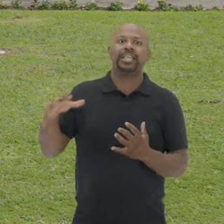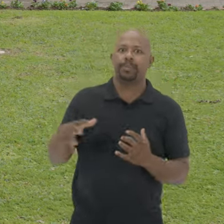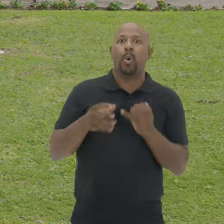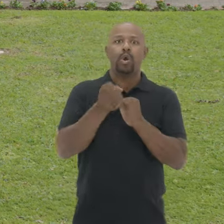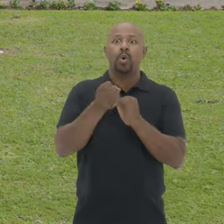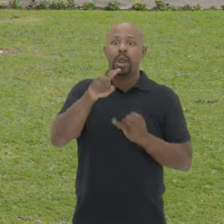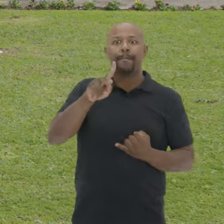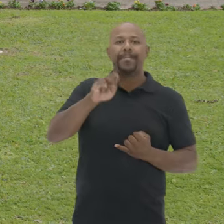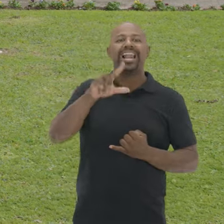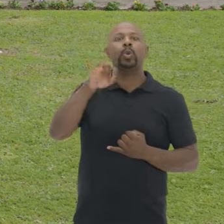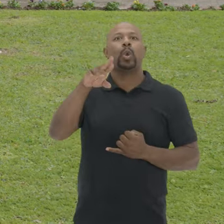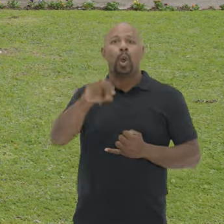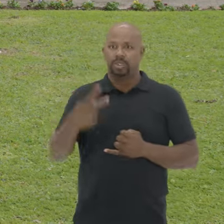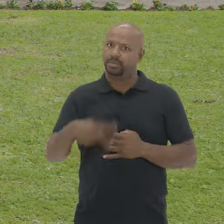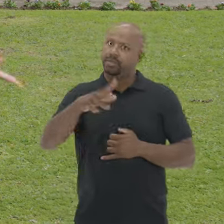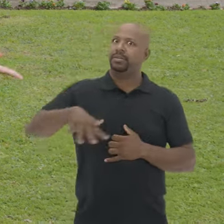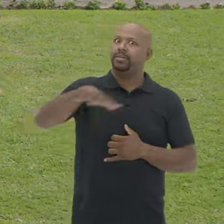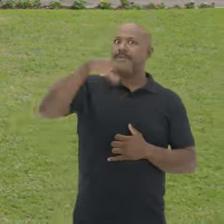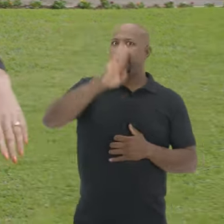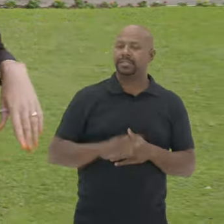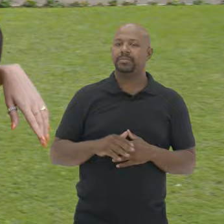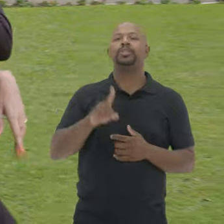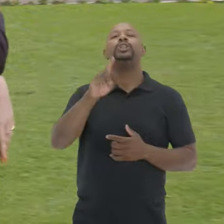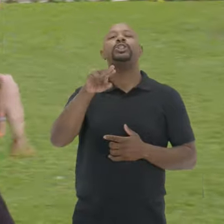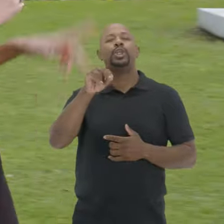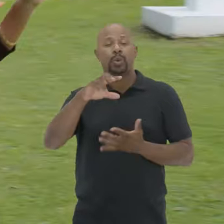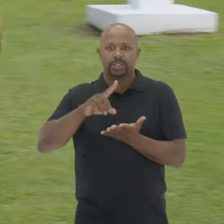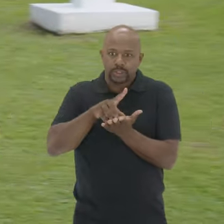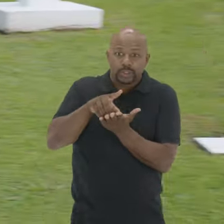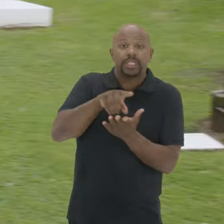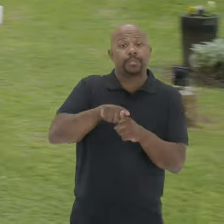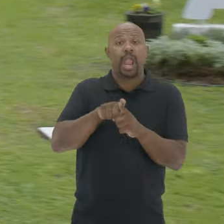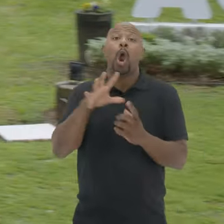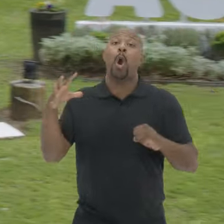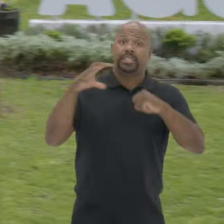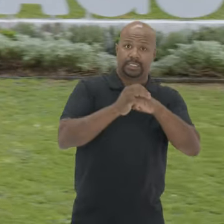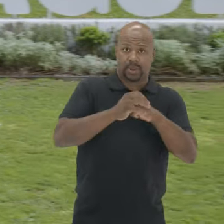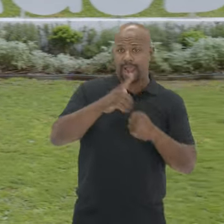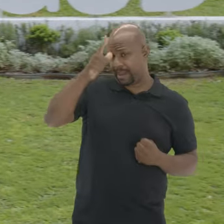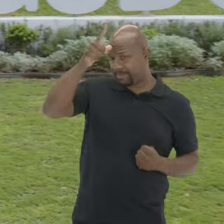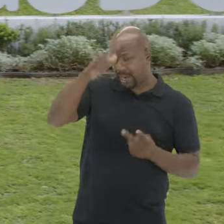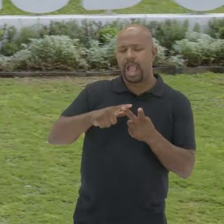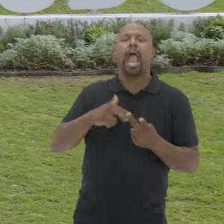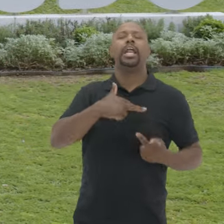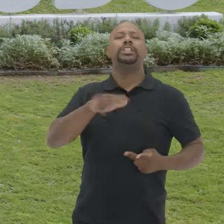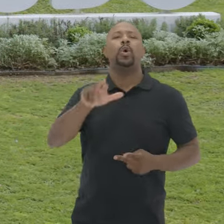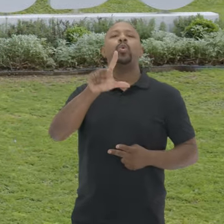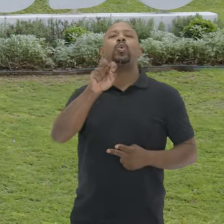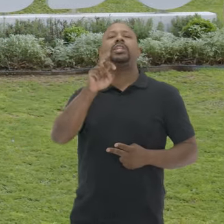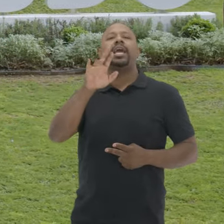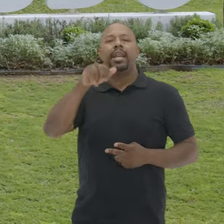paleontológico da quarta colônia Além dos dinos, Agudo é conhecida pela colonização alemã Pela presença da religião